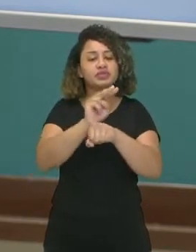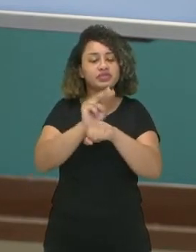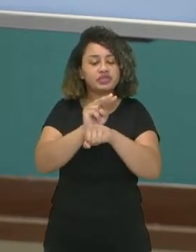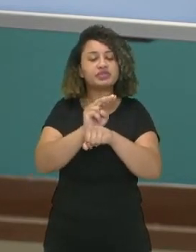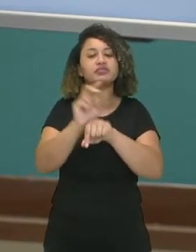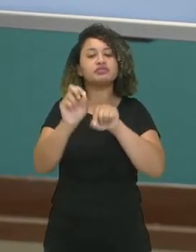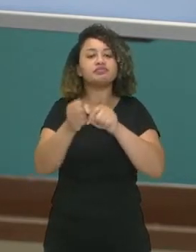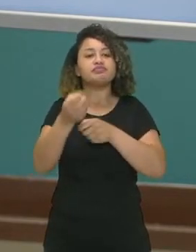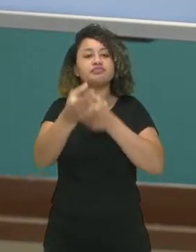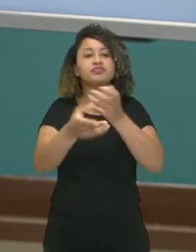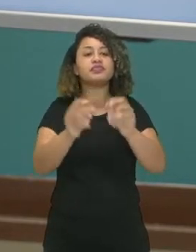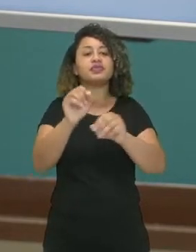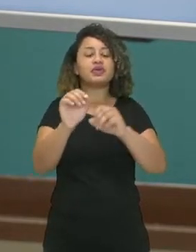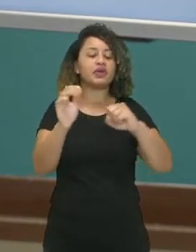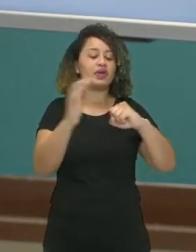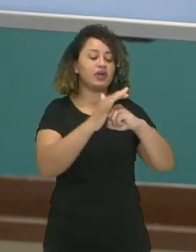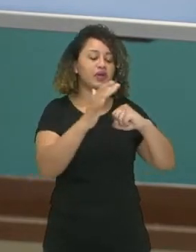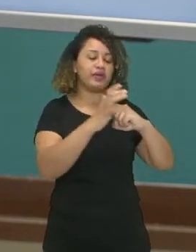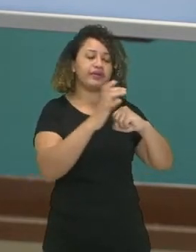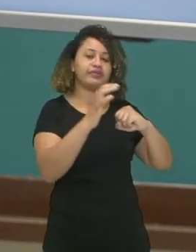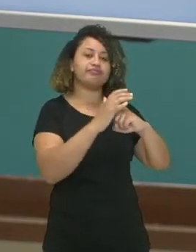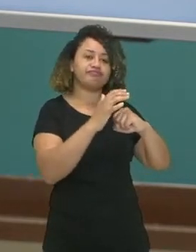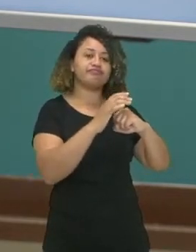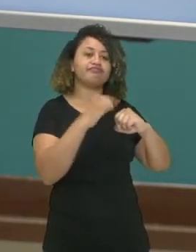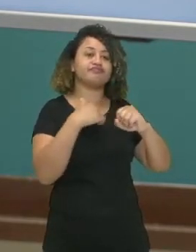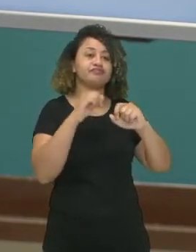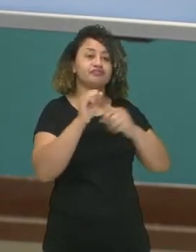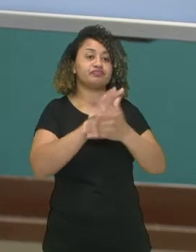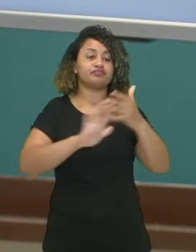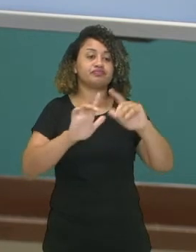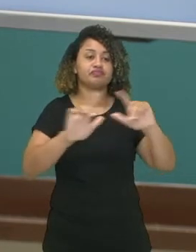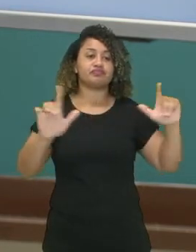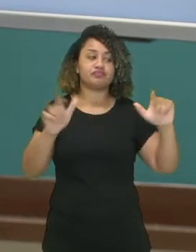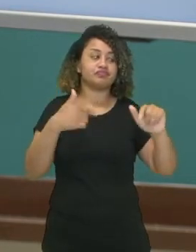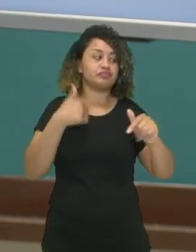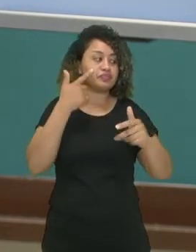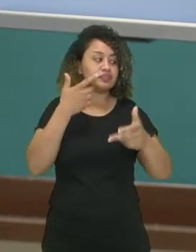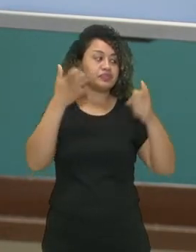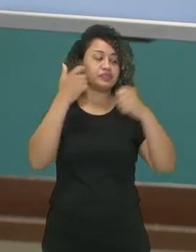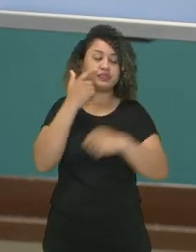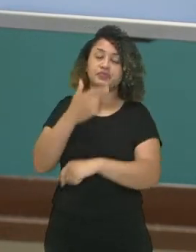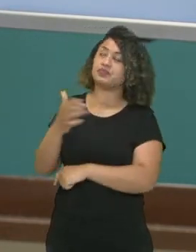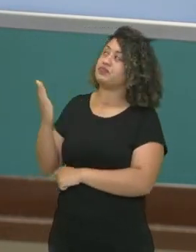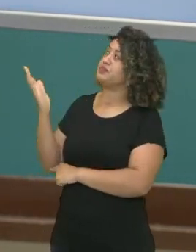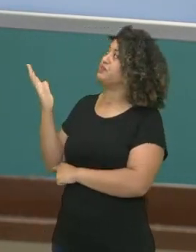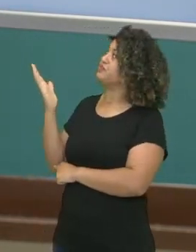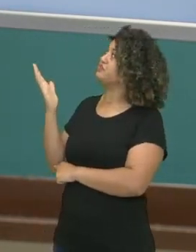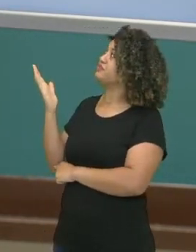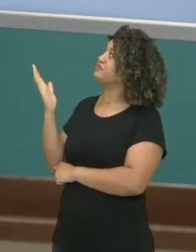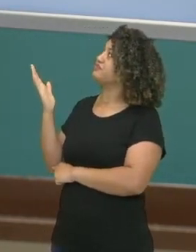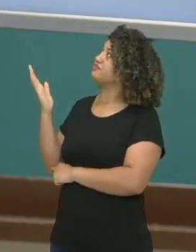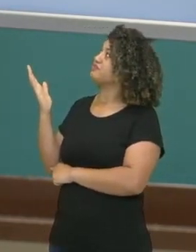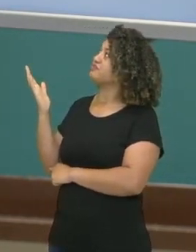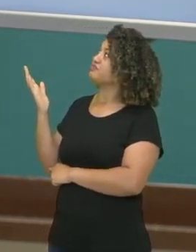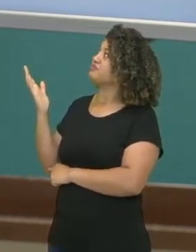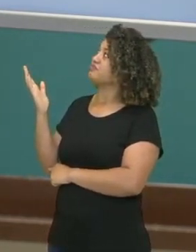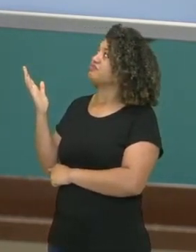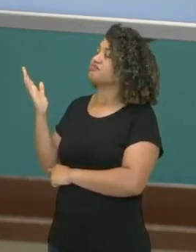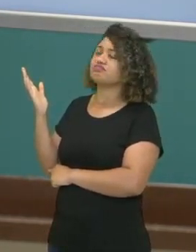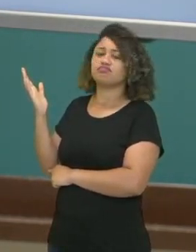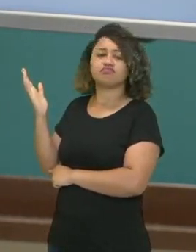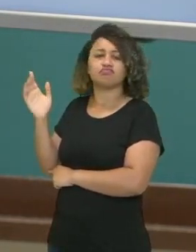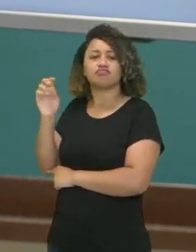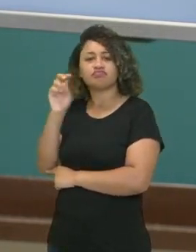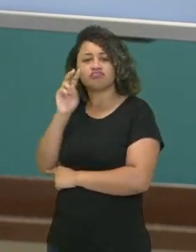nutrir quem? Os neurônios, que está aqui nessa imagem. Perceba o formato da célula neurônio.